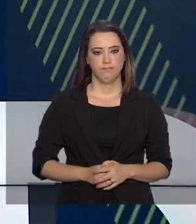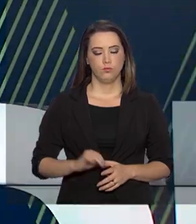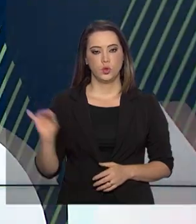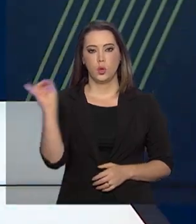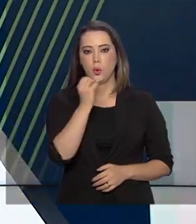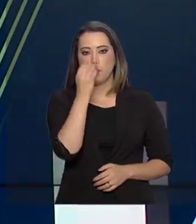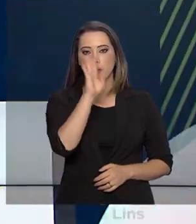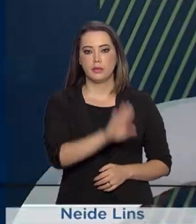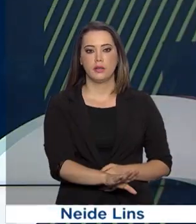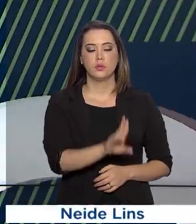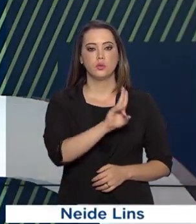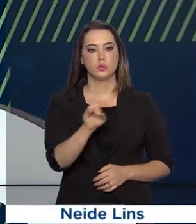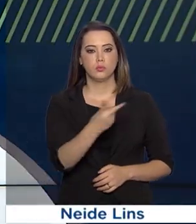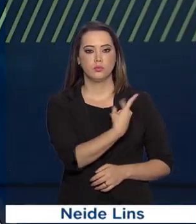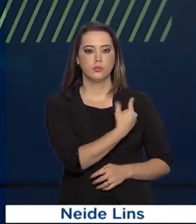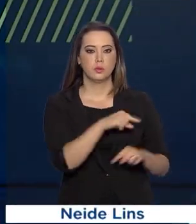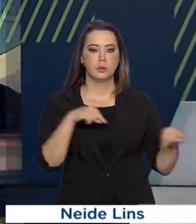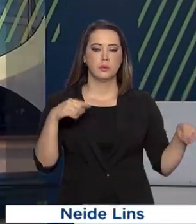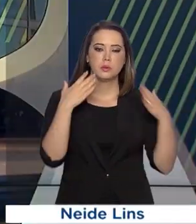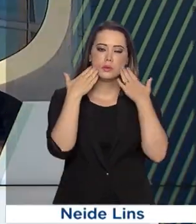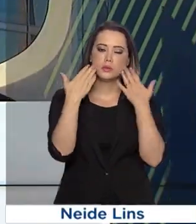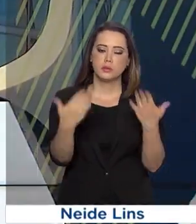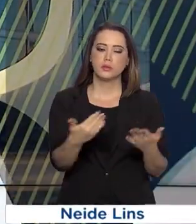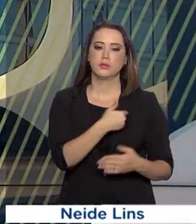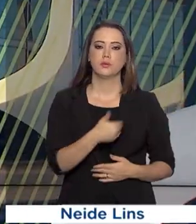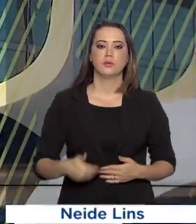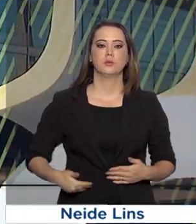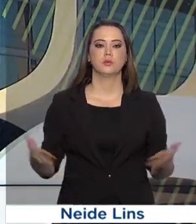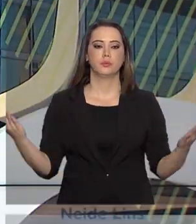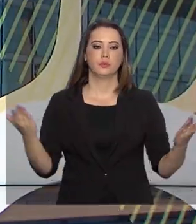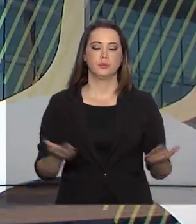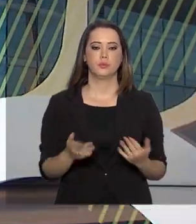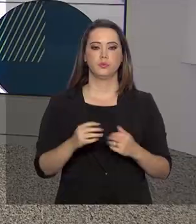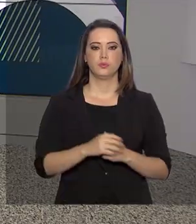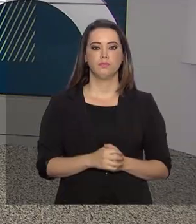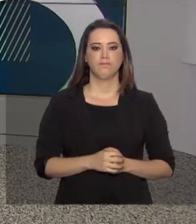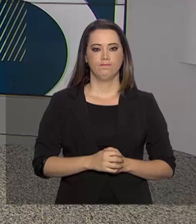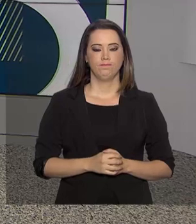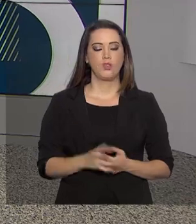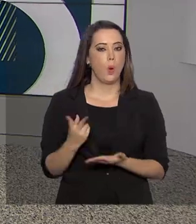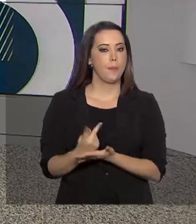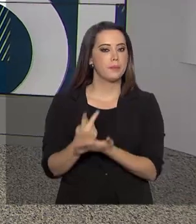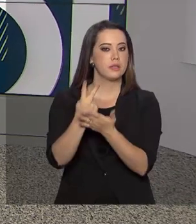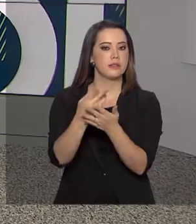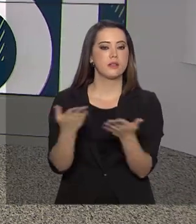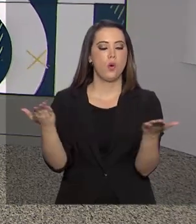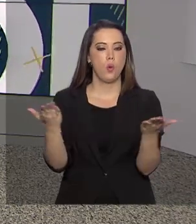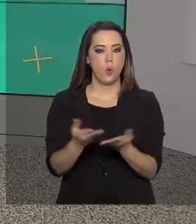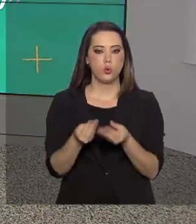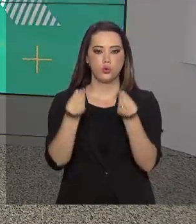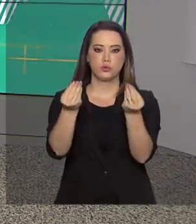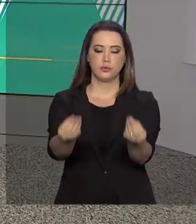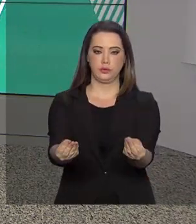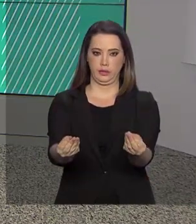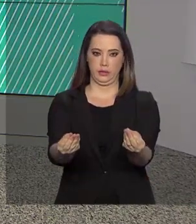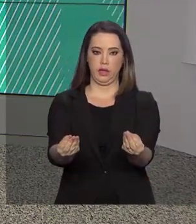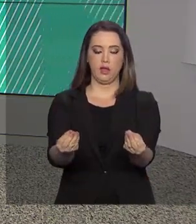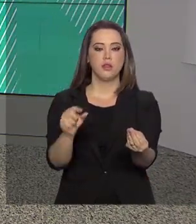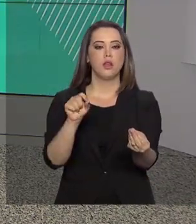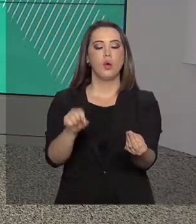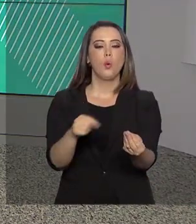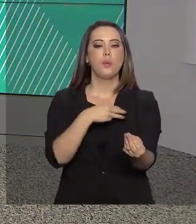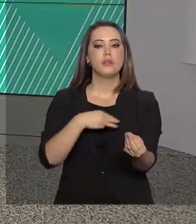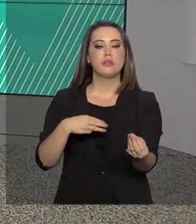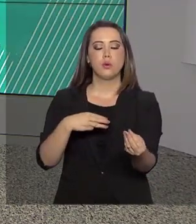Olá, boa tarde, eu sou Roberto Camargo e estamos no ar com o governo agora. Uma premiação entregue hoje pelo Ministério da